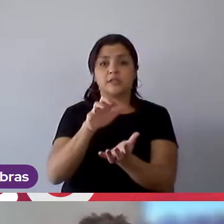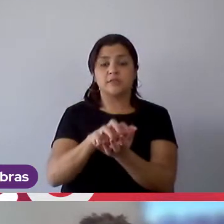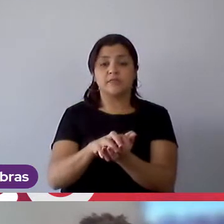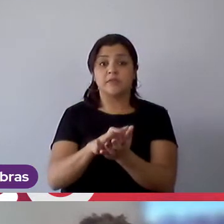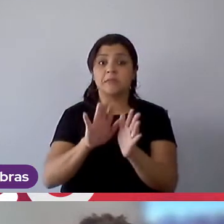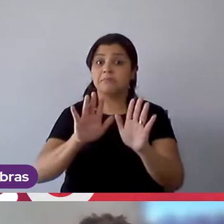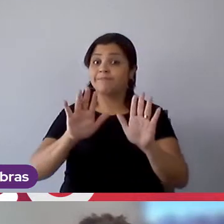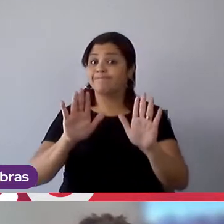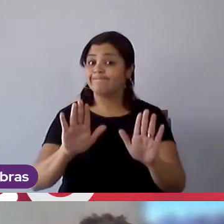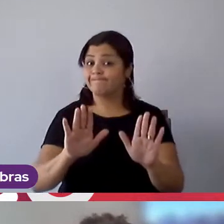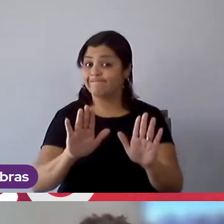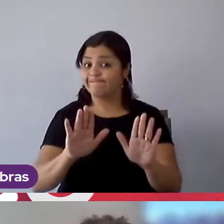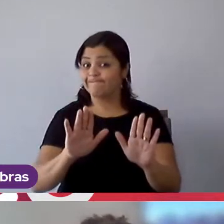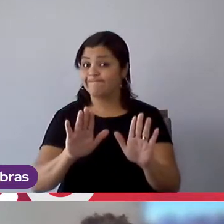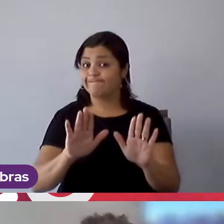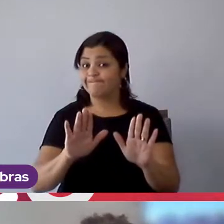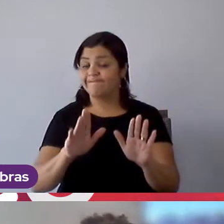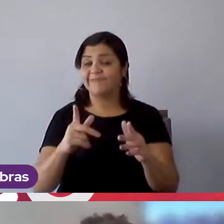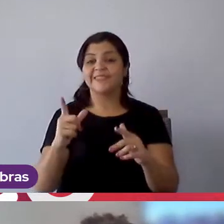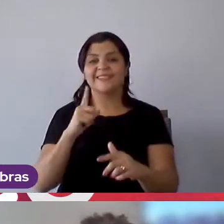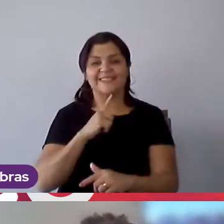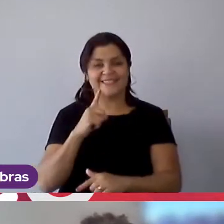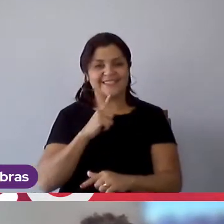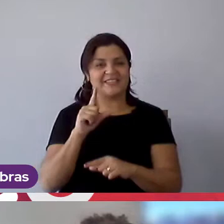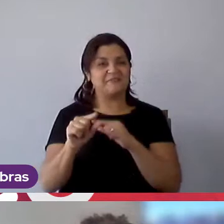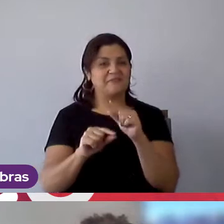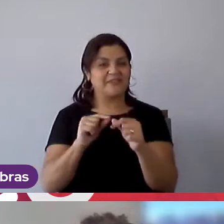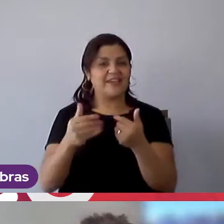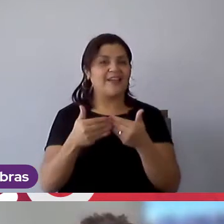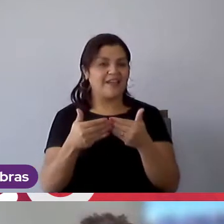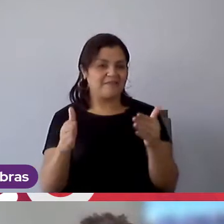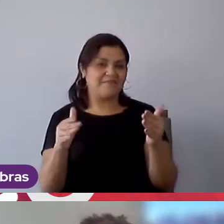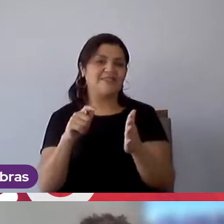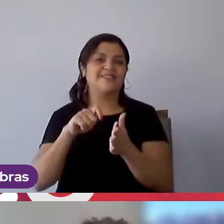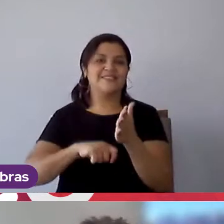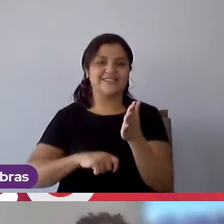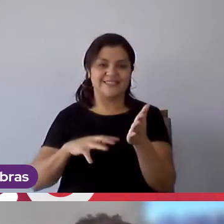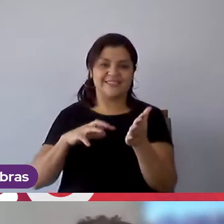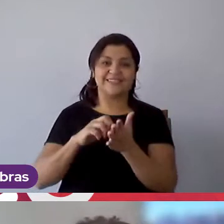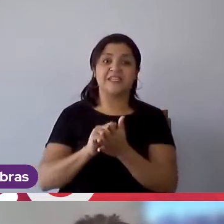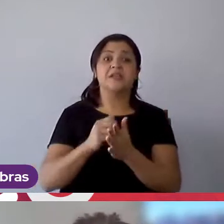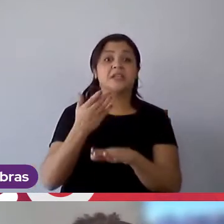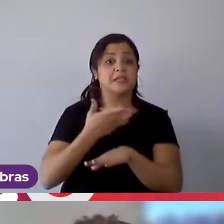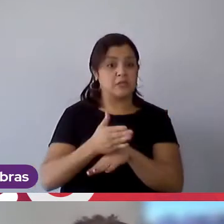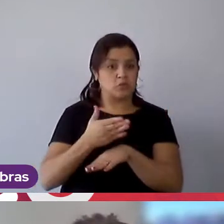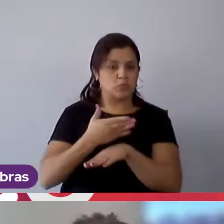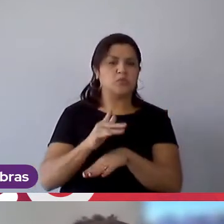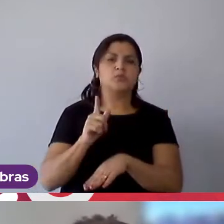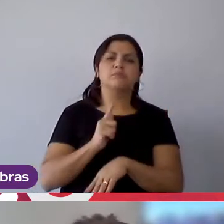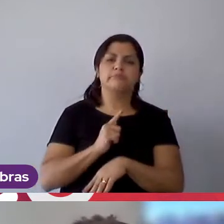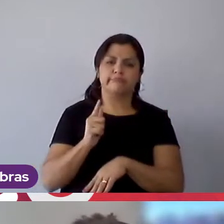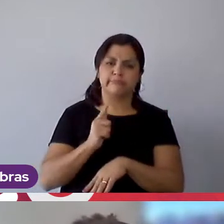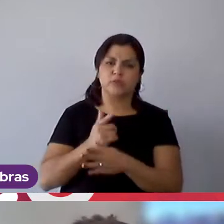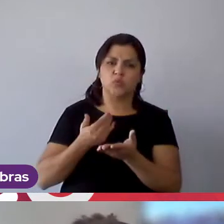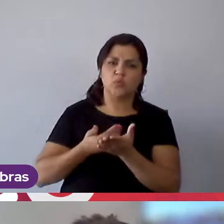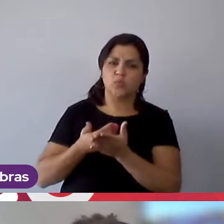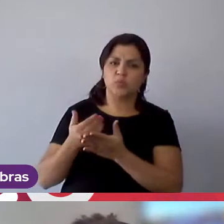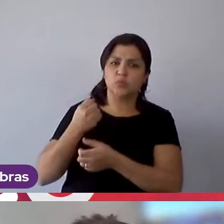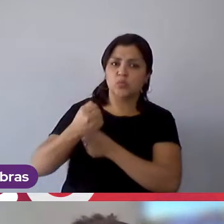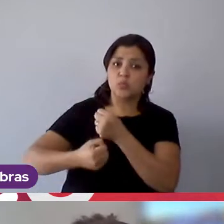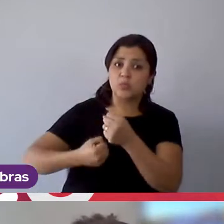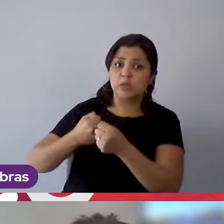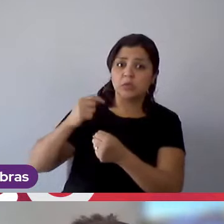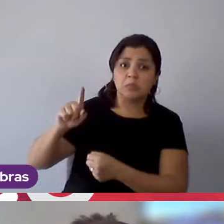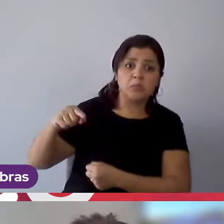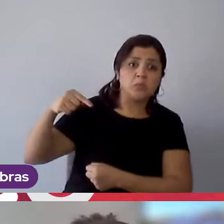mas a gente sempre está abrindo inscrições para estágio então no início do ano que vem a gente